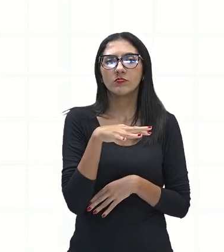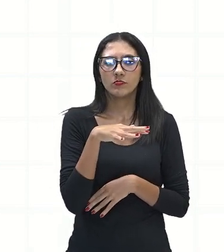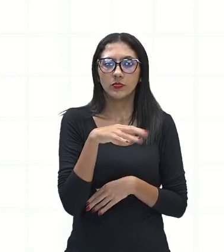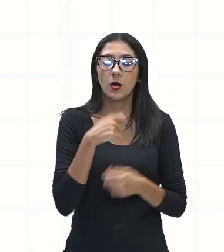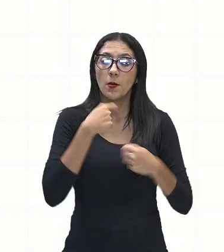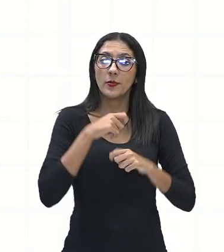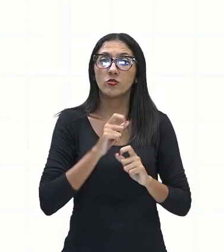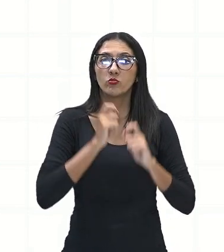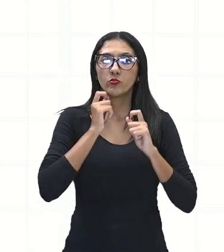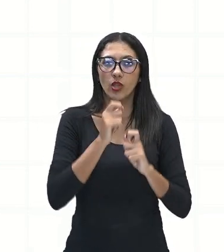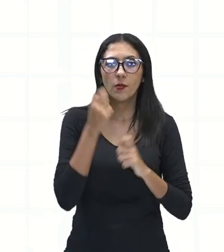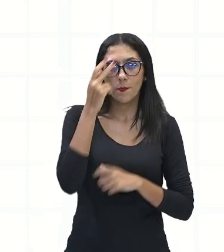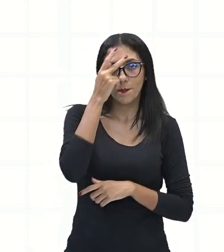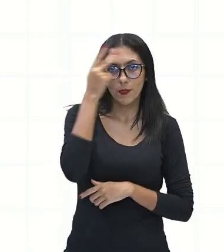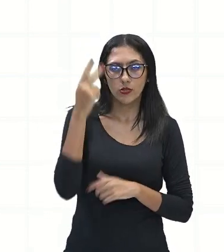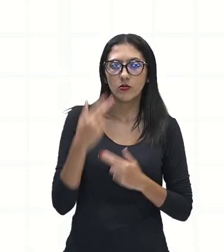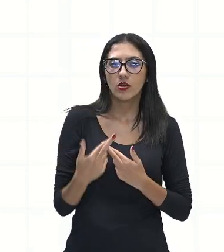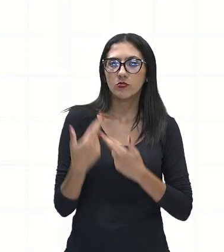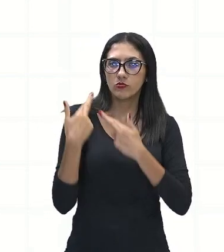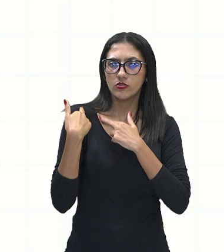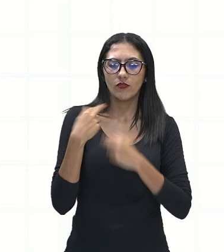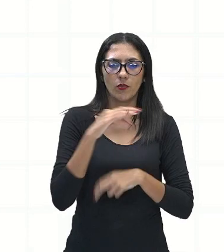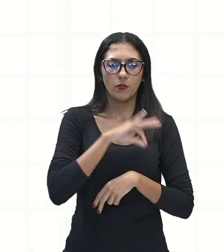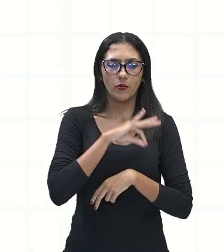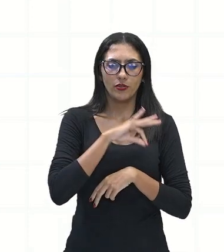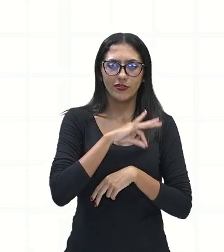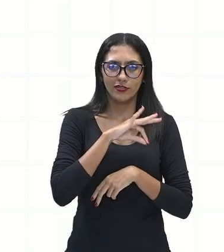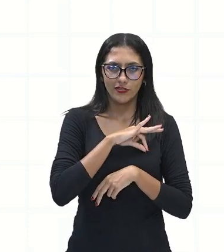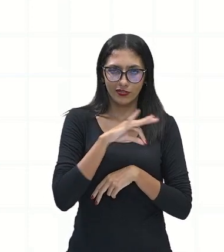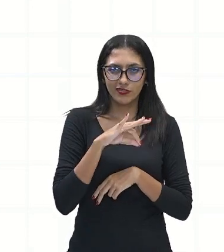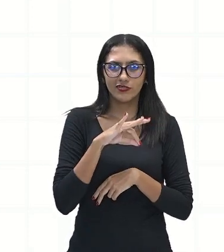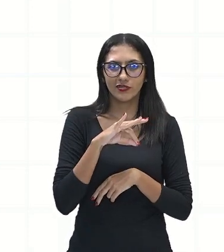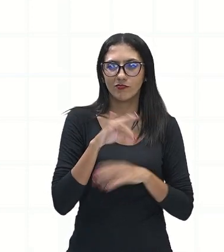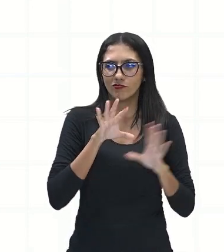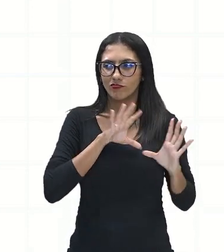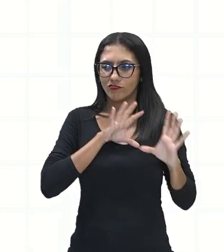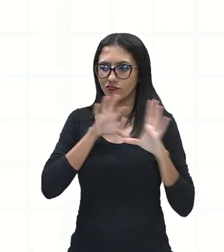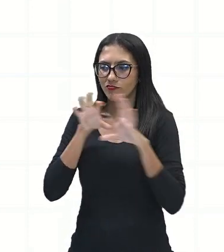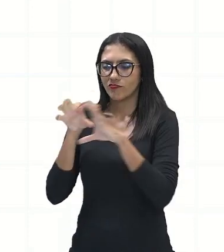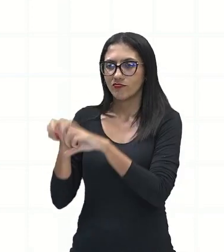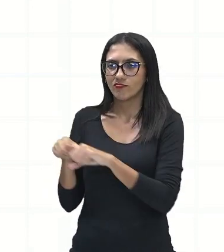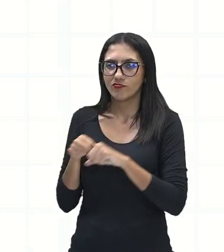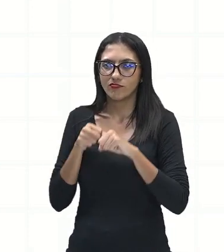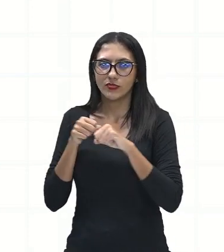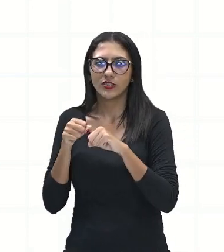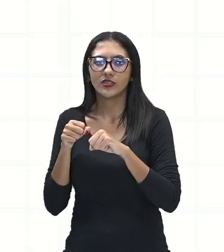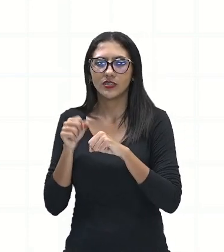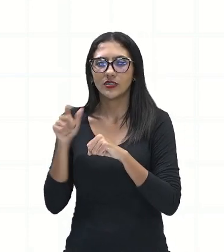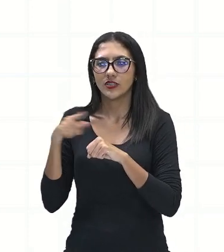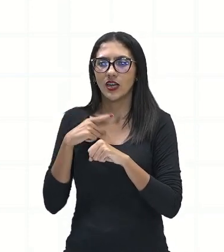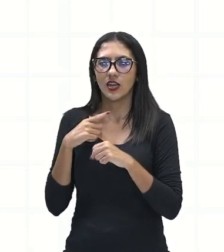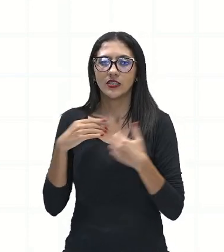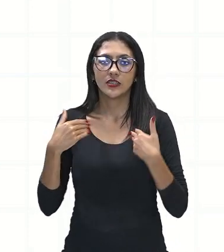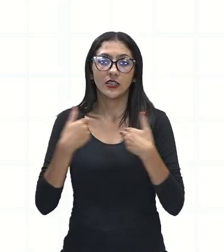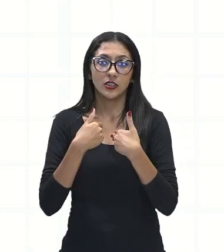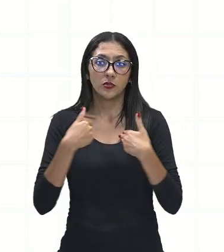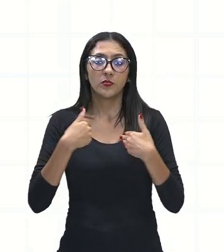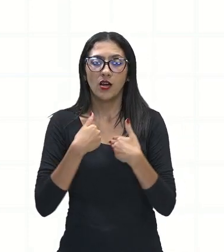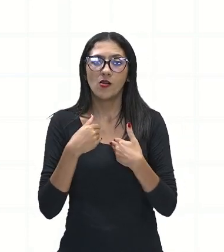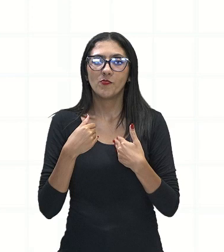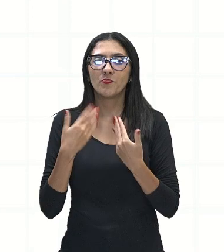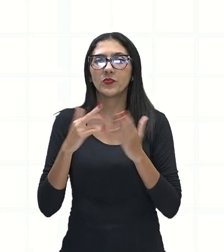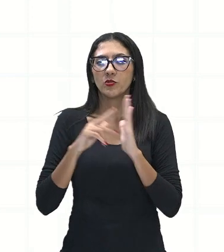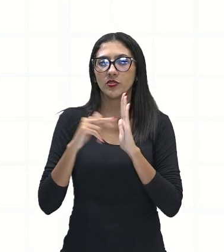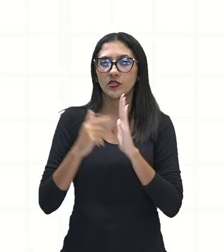necessário que esses policiais fossem até esse animal, né? Que, no caso aqui, está no sentido real do que